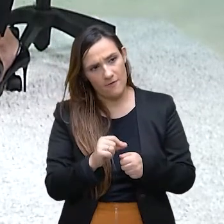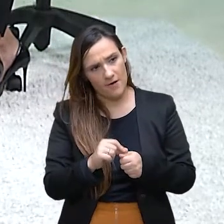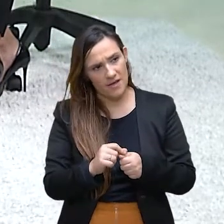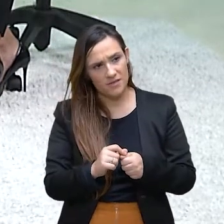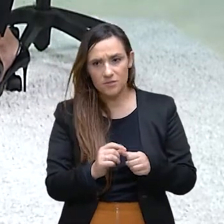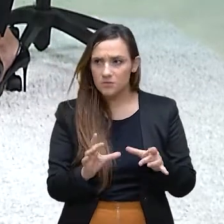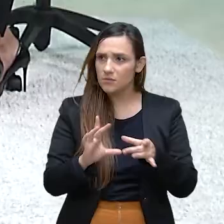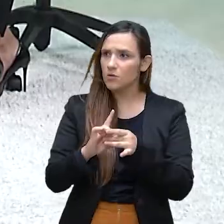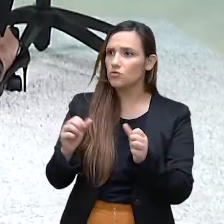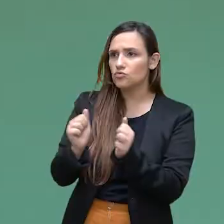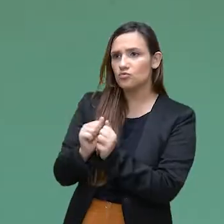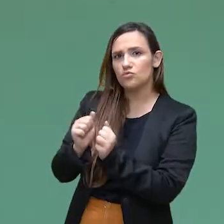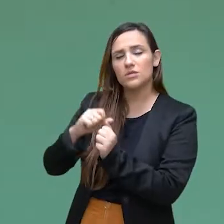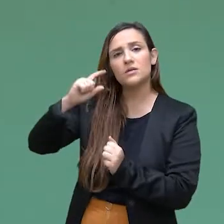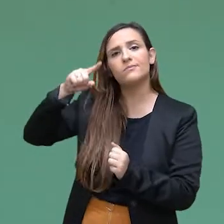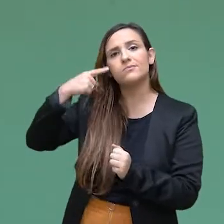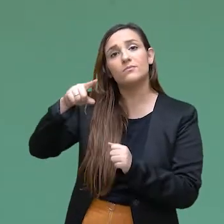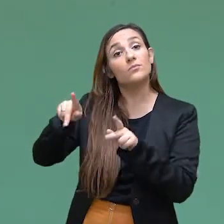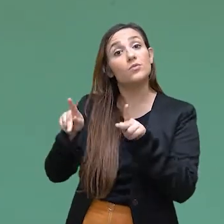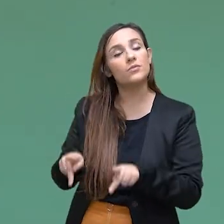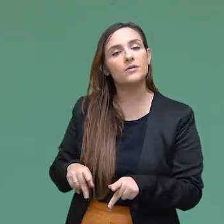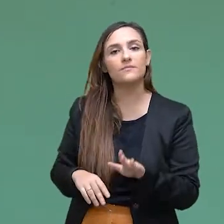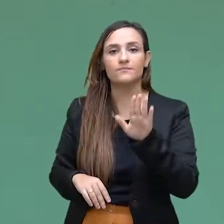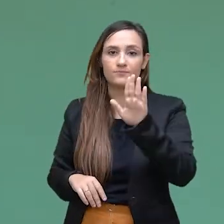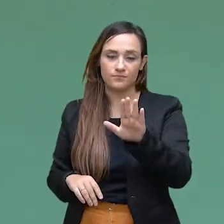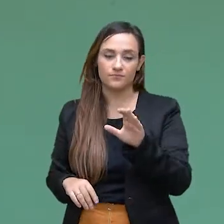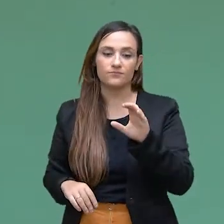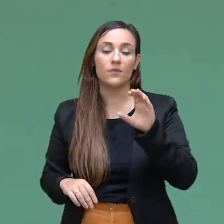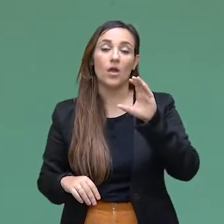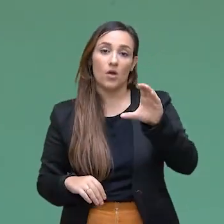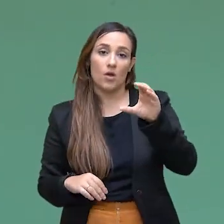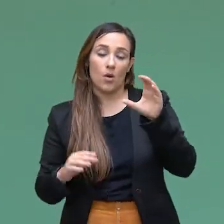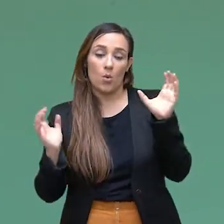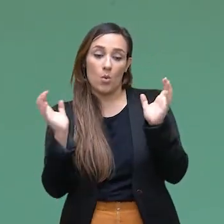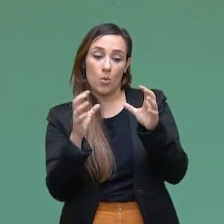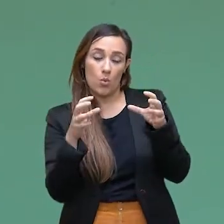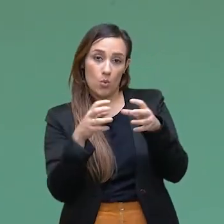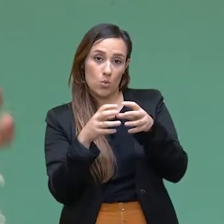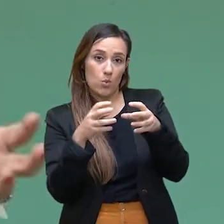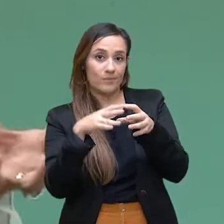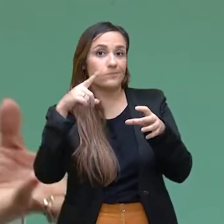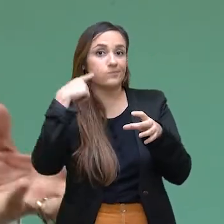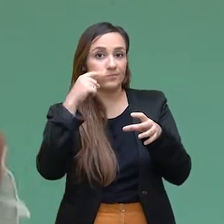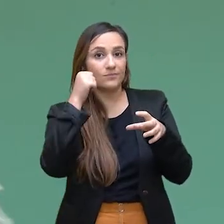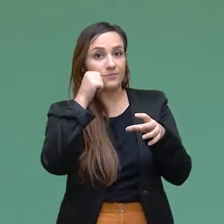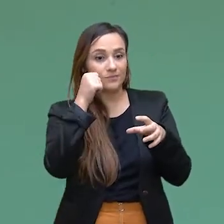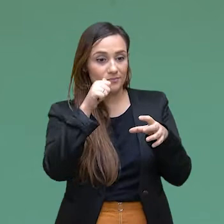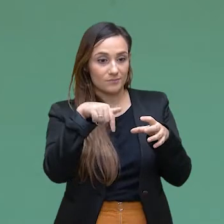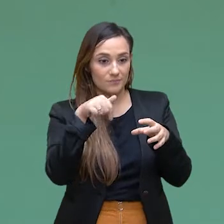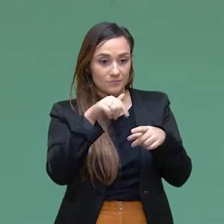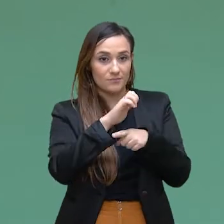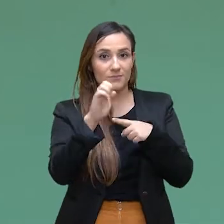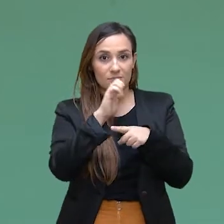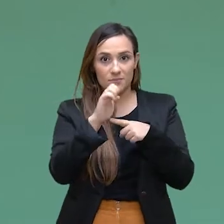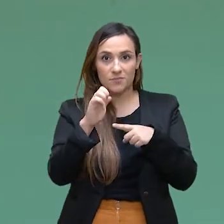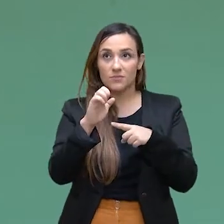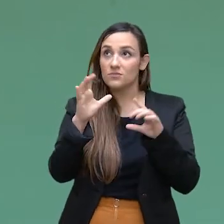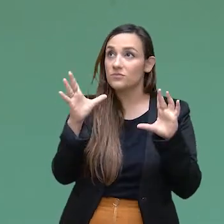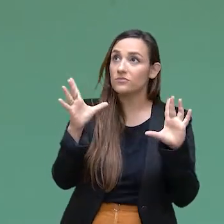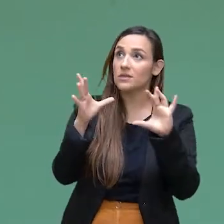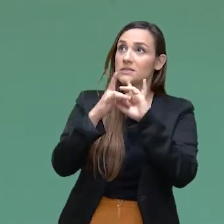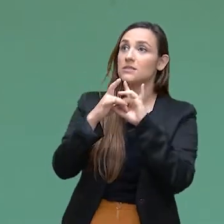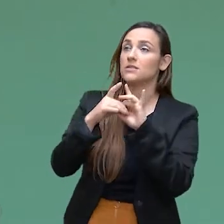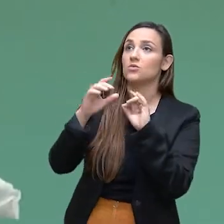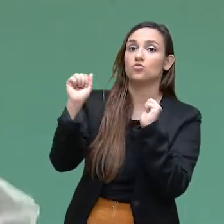advocacia pública? Então, vai ser um trabalho da comissão local com a comissão nacional, para a gente poder